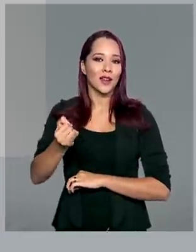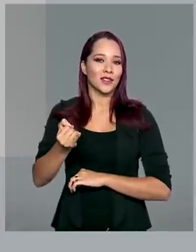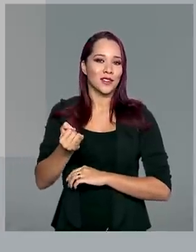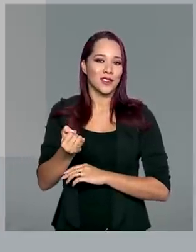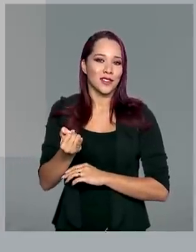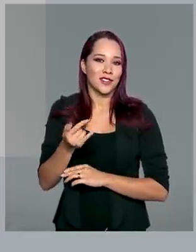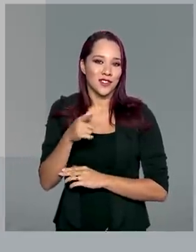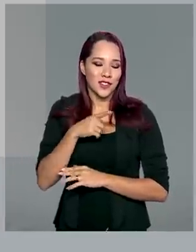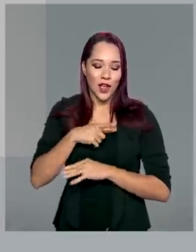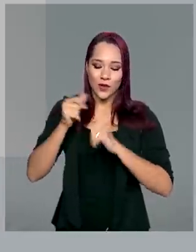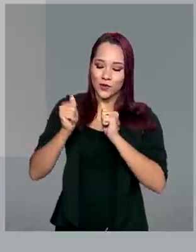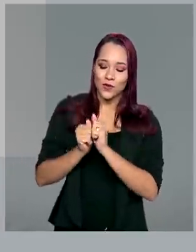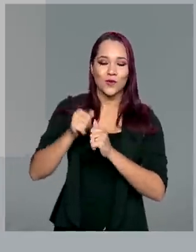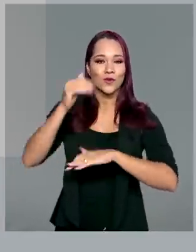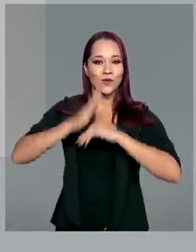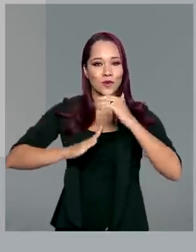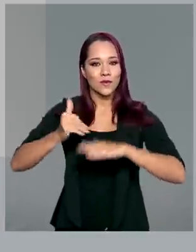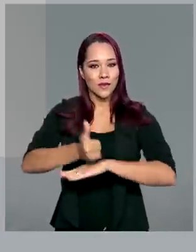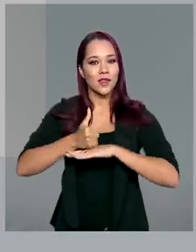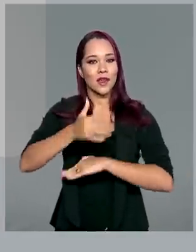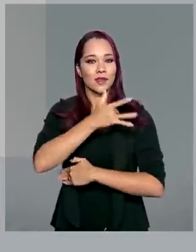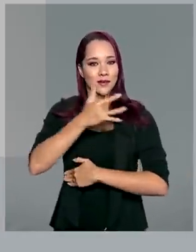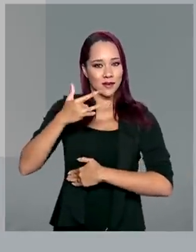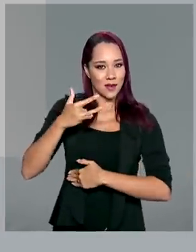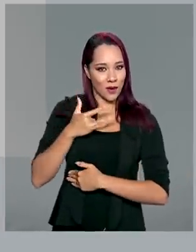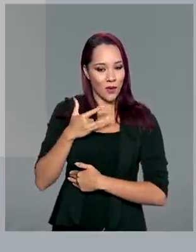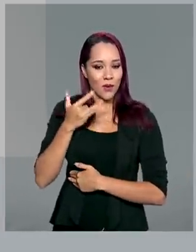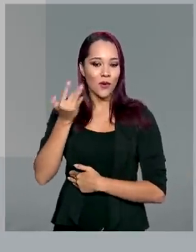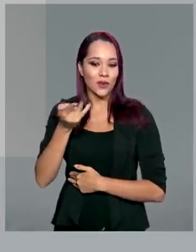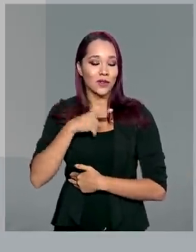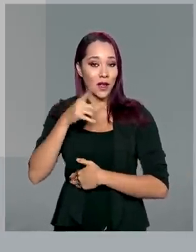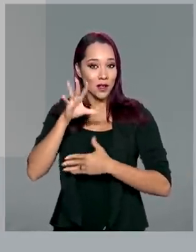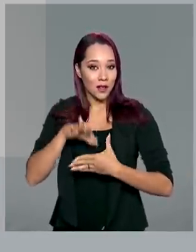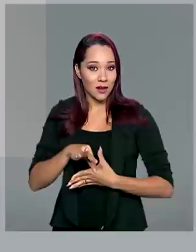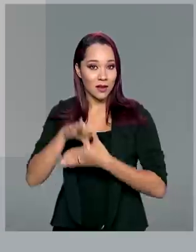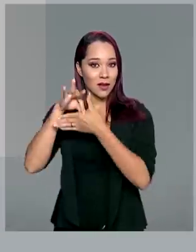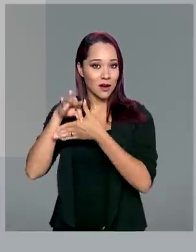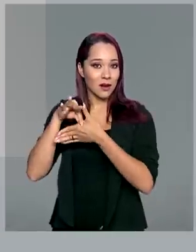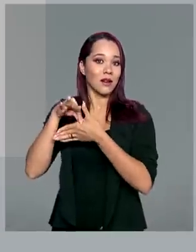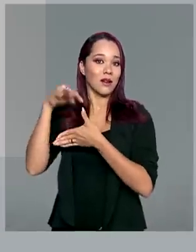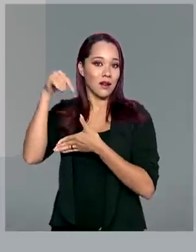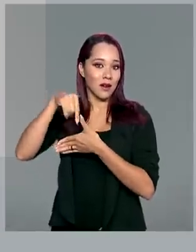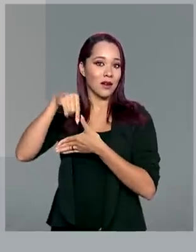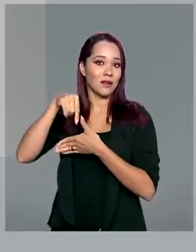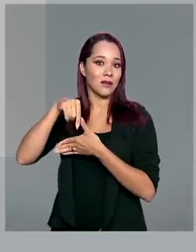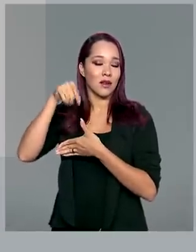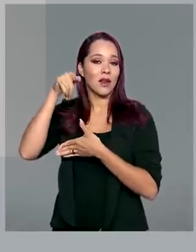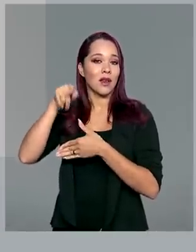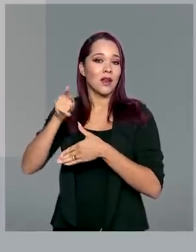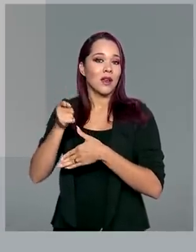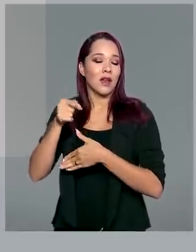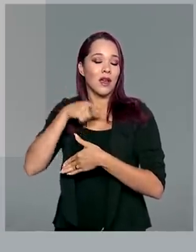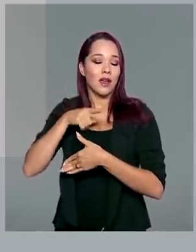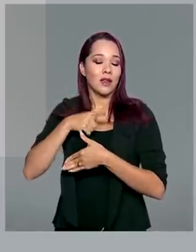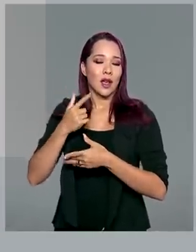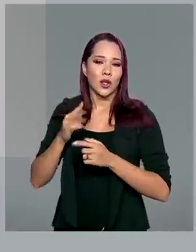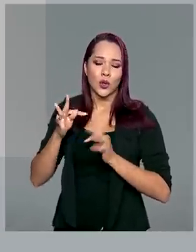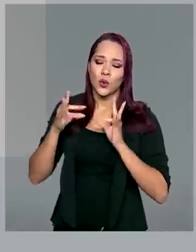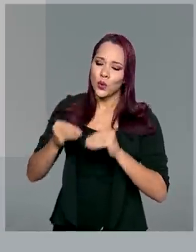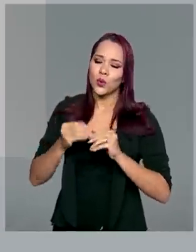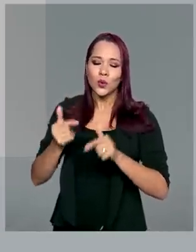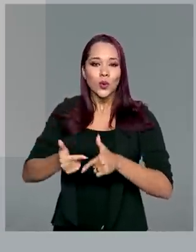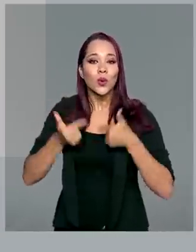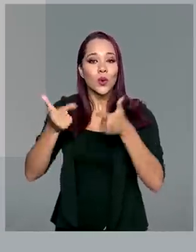estar com os profissionais de saúde, estar com aqueles que estão liderando e tocando toda essa luta contra a Covid